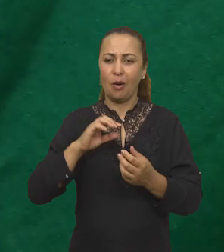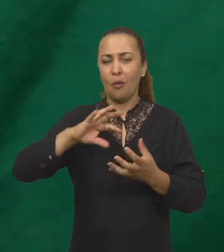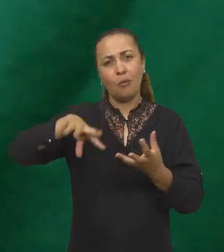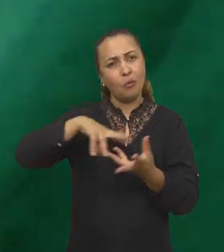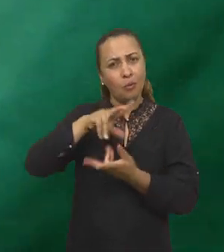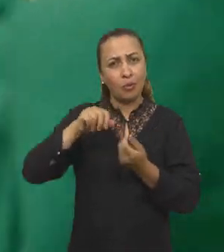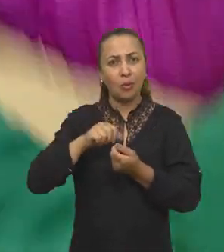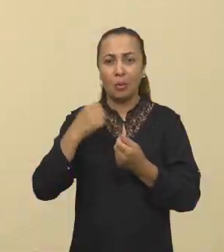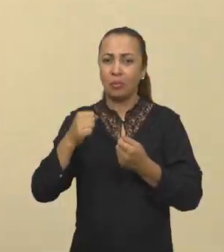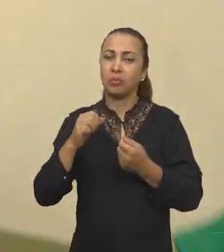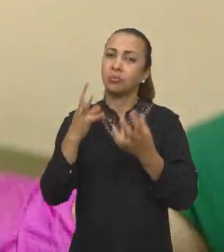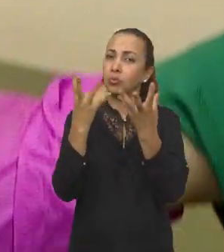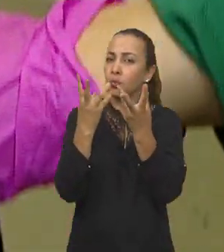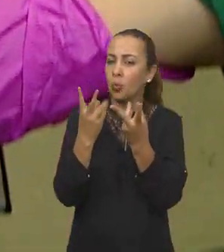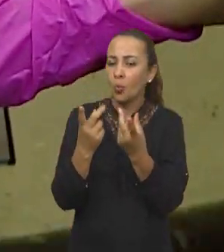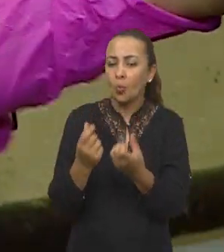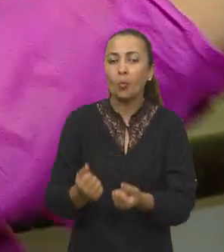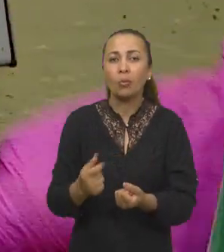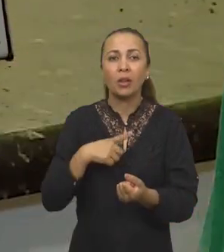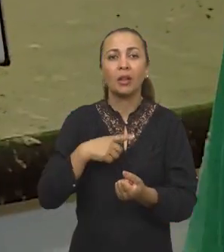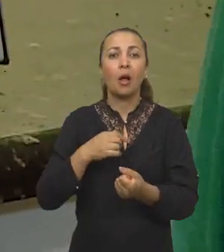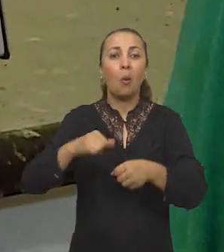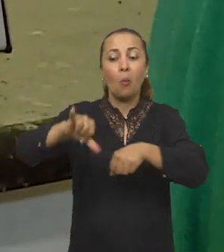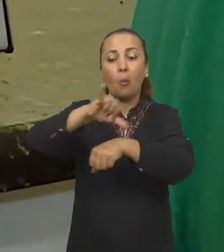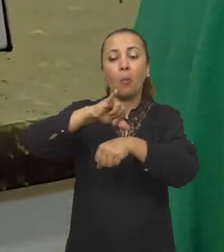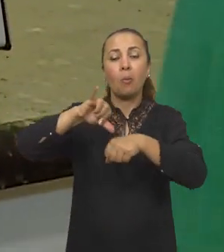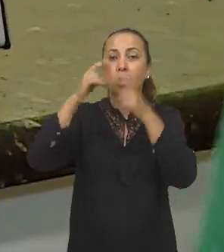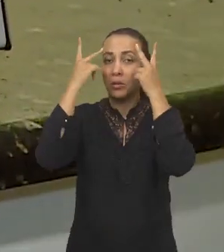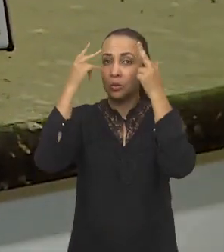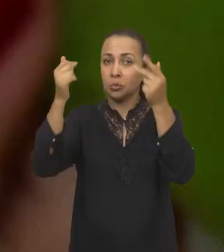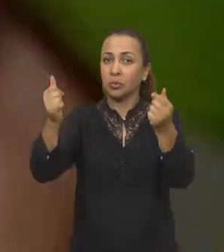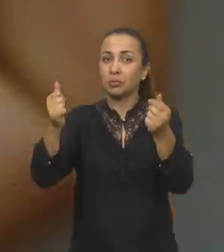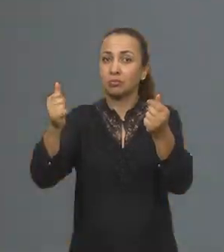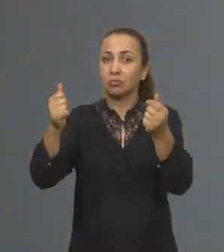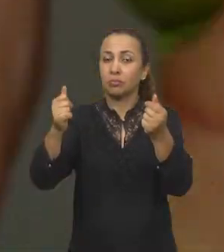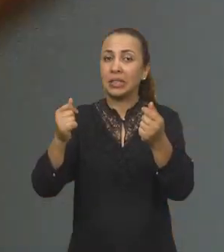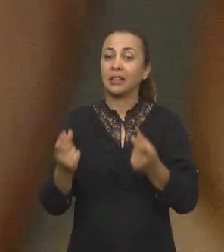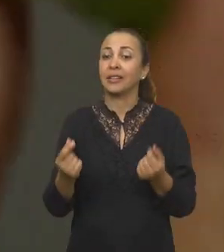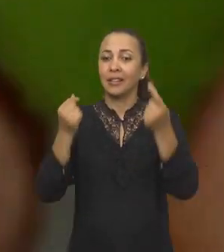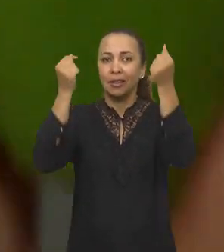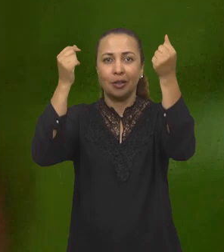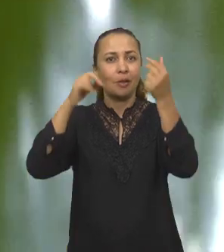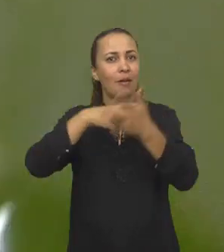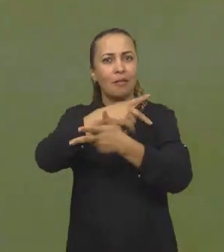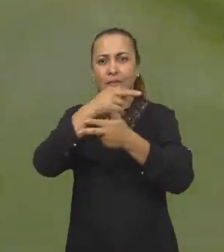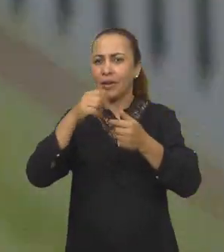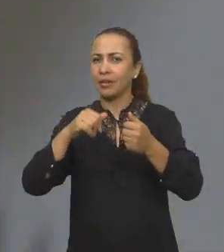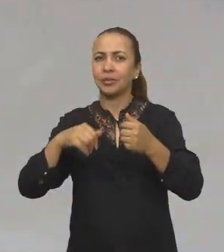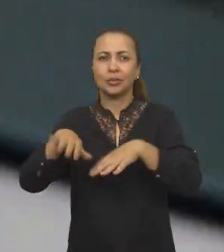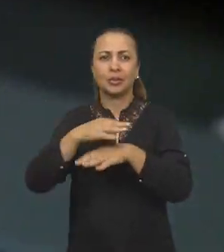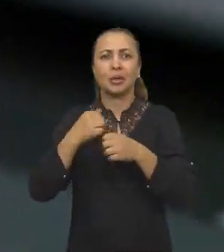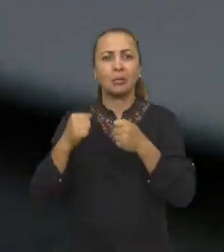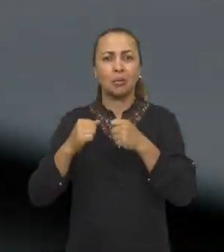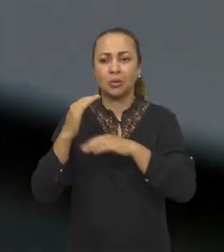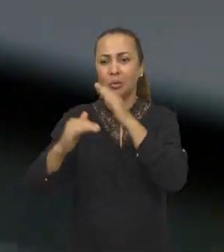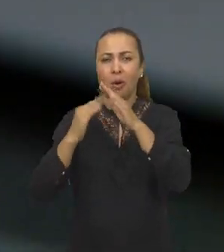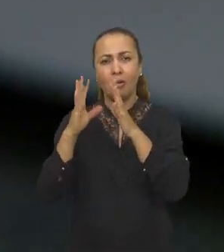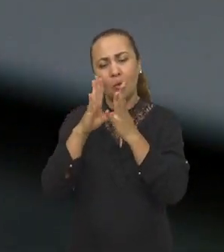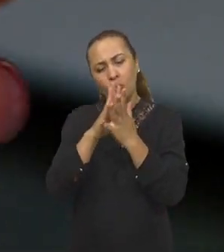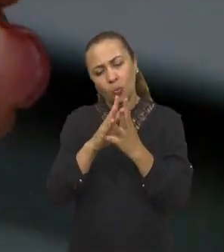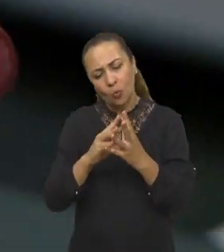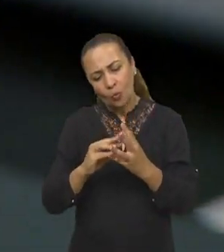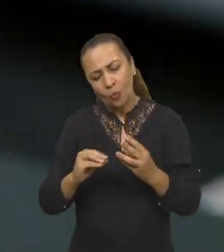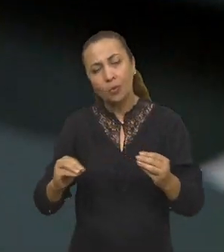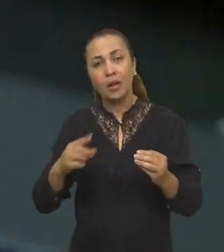TO de voláteis que pode ser condensado e obter um bioóleo. E esse bioóleo, ele é rico em vários tipos de compostos que a gente pode passar por um processo de